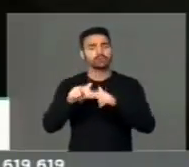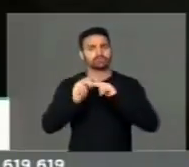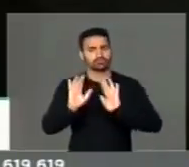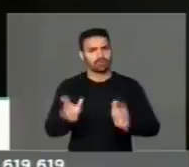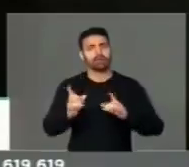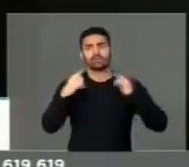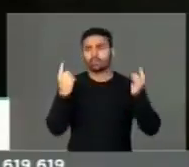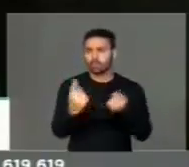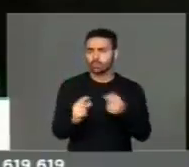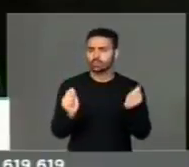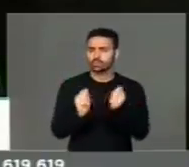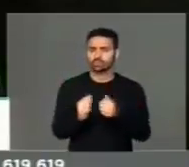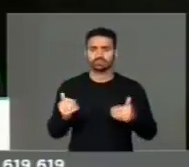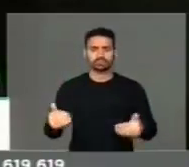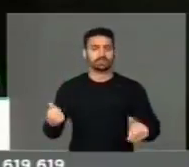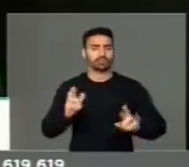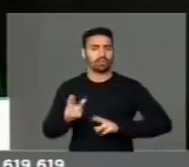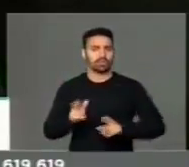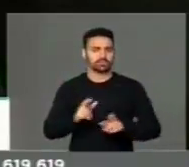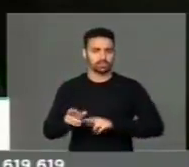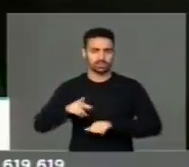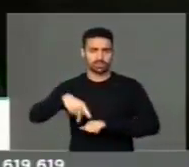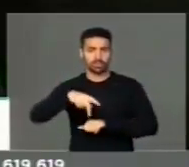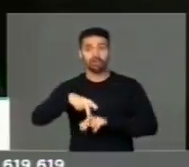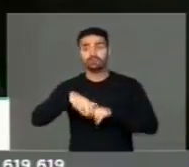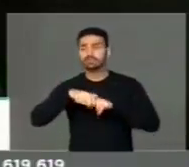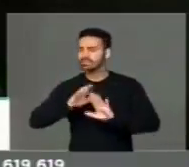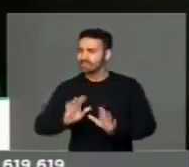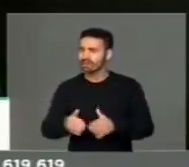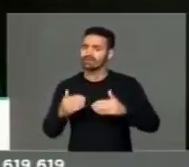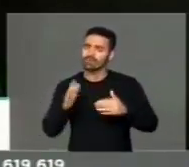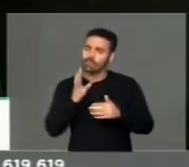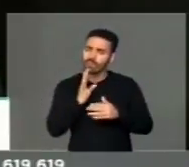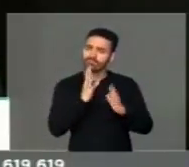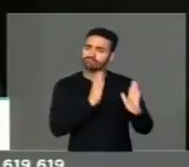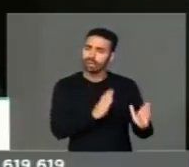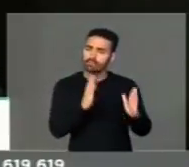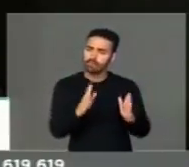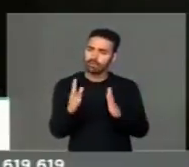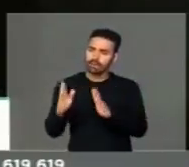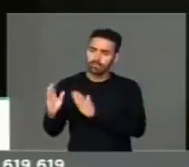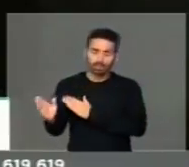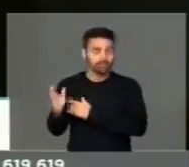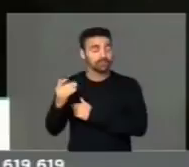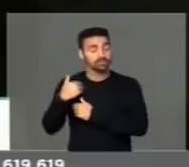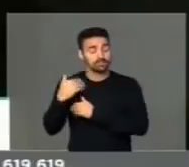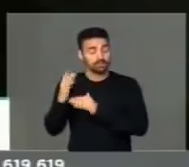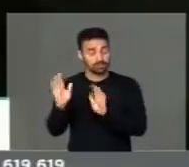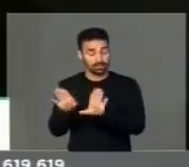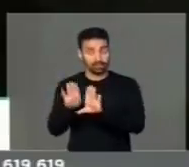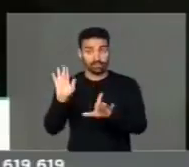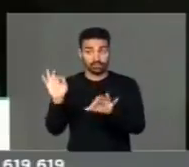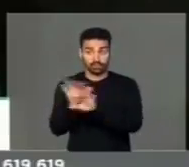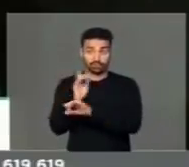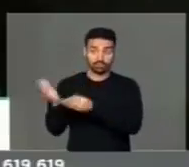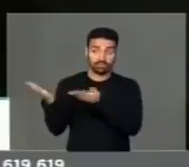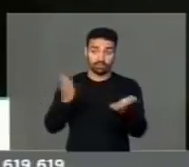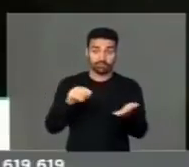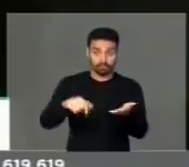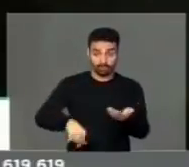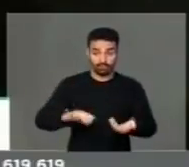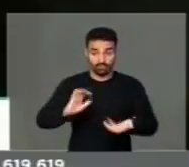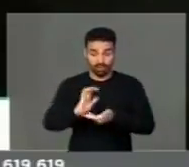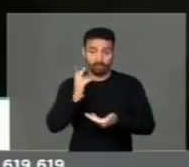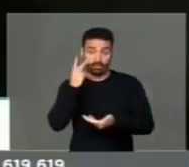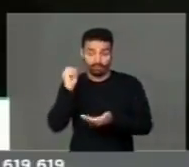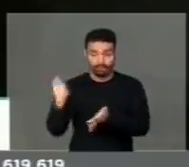disso, junto ao Ministério das Relações Exteriores. E acompanhamos passo a passo. Inclusive, quando isso foi encaminhado ao Congresso Nacional, para que pudesse ser